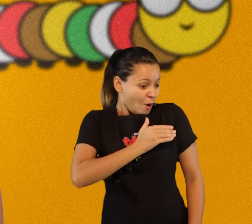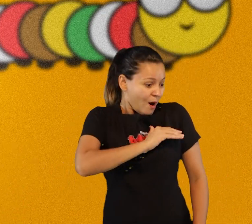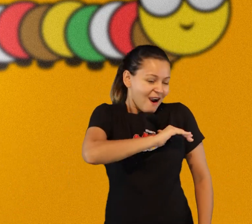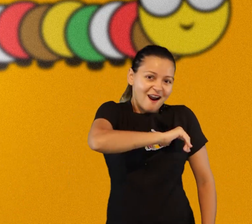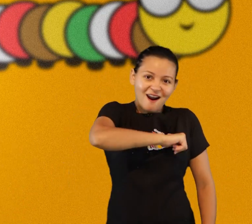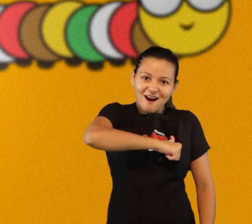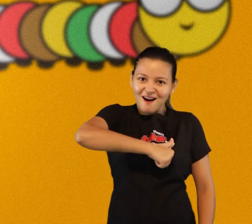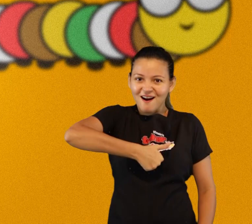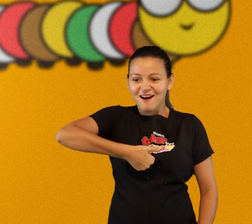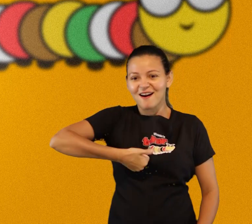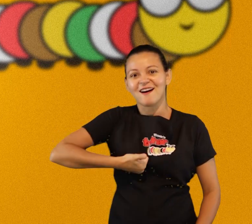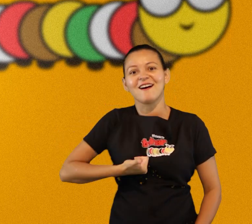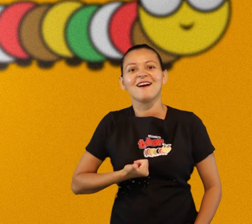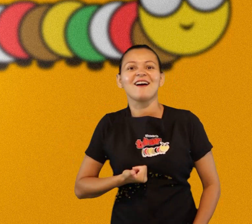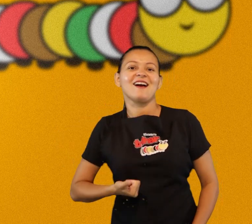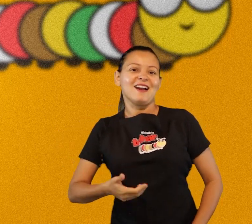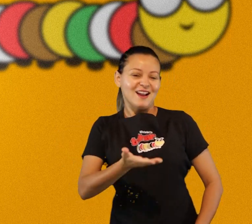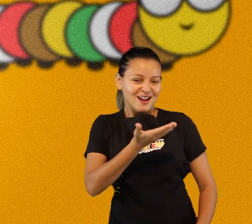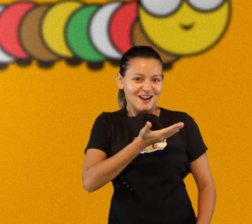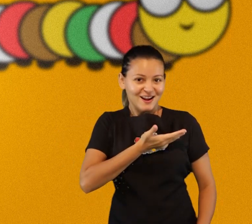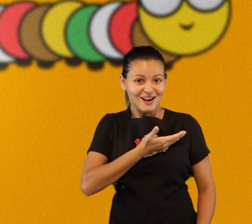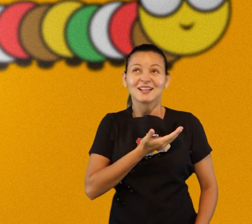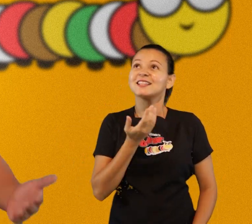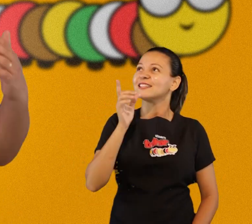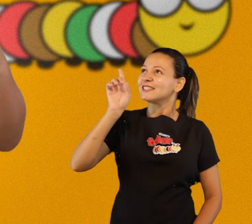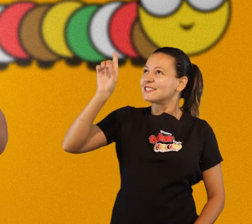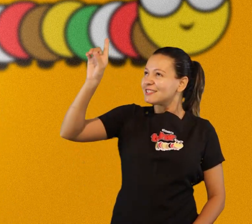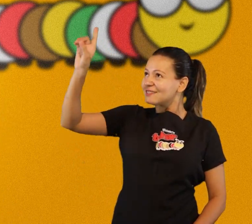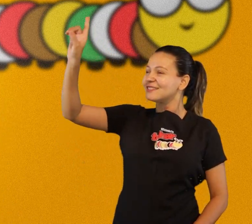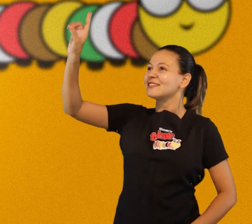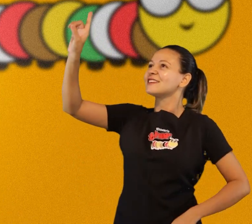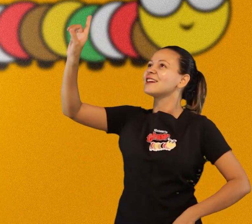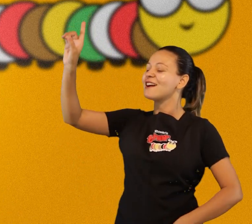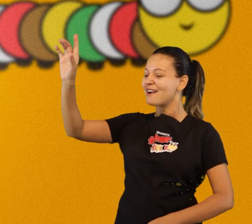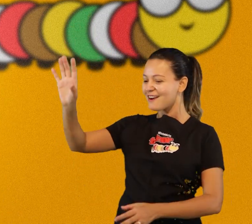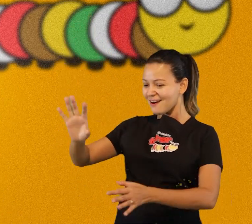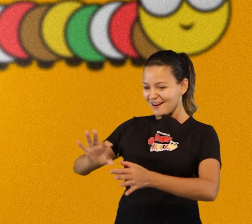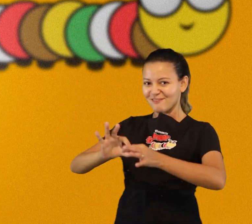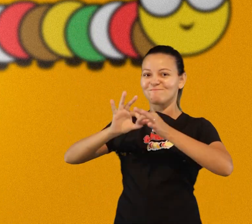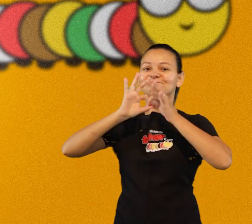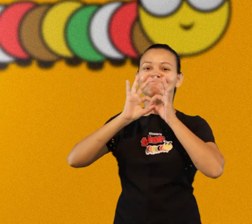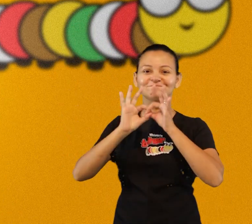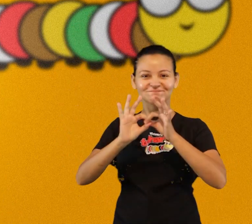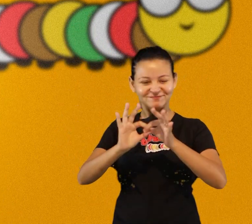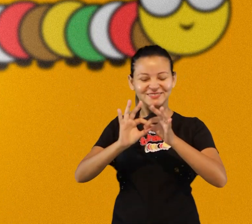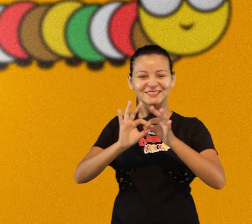amor que só tem quem já conhece Jesus